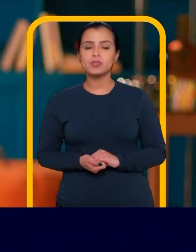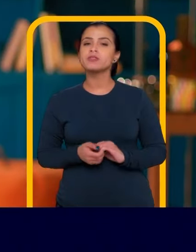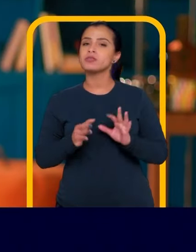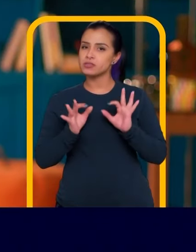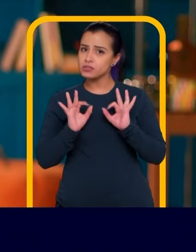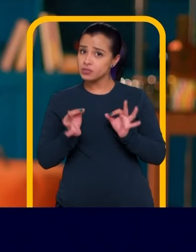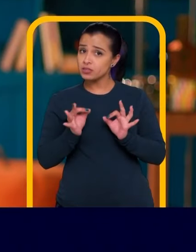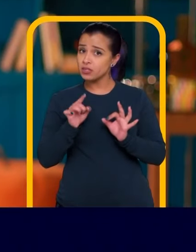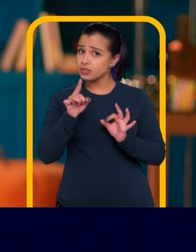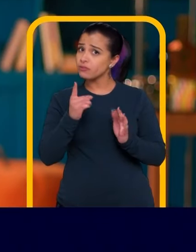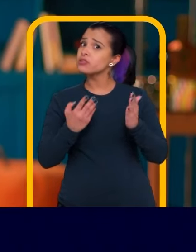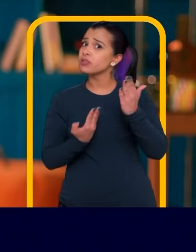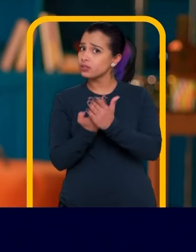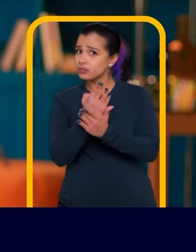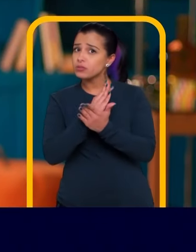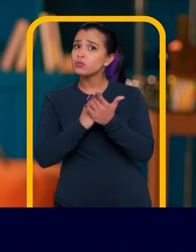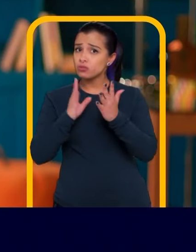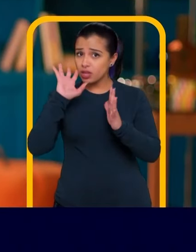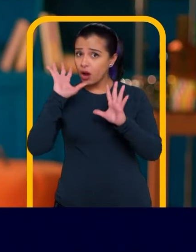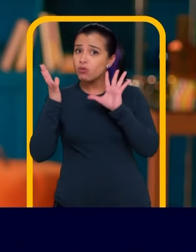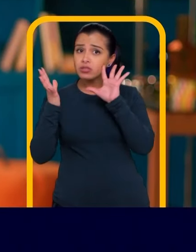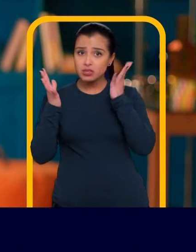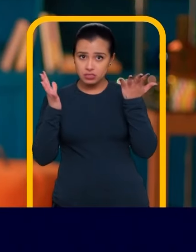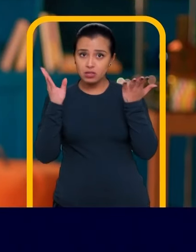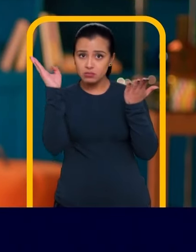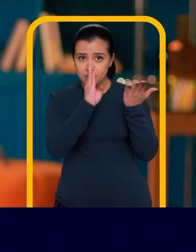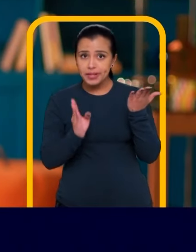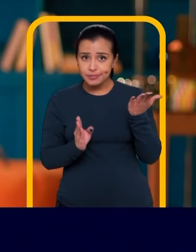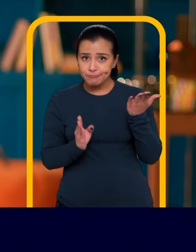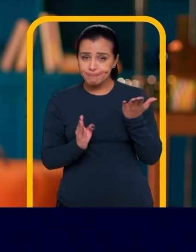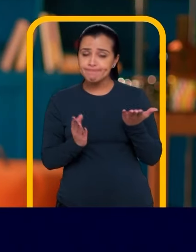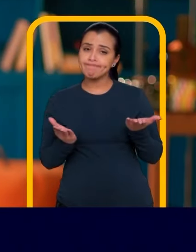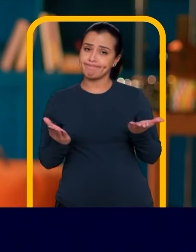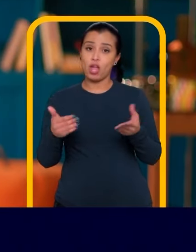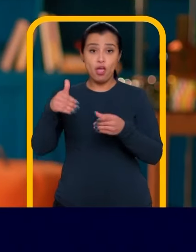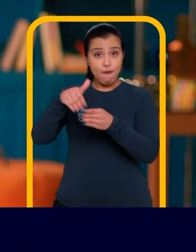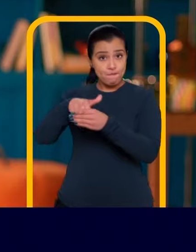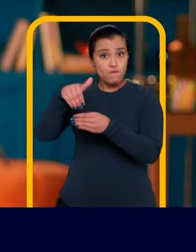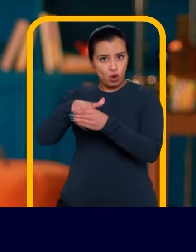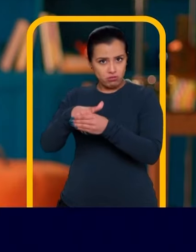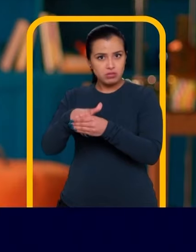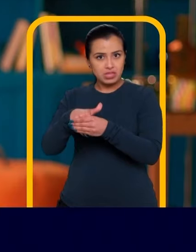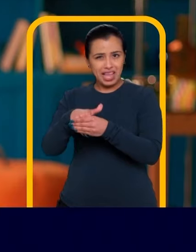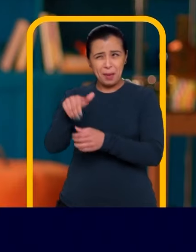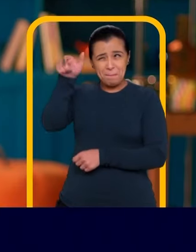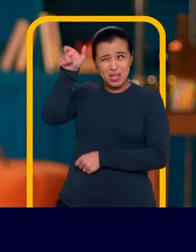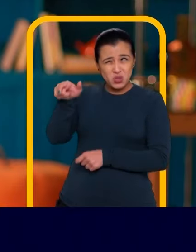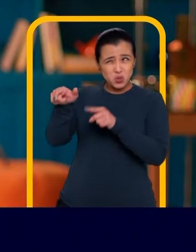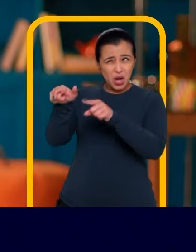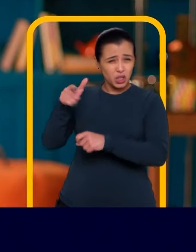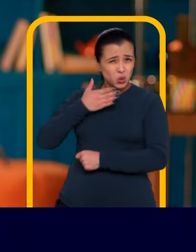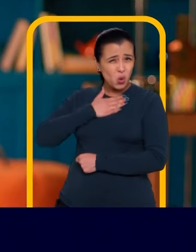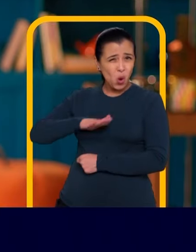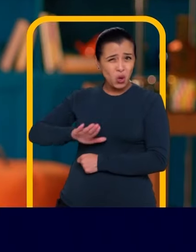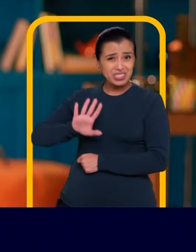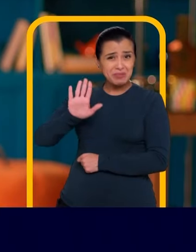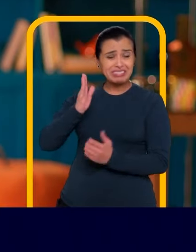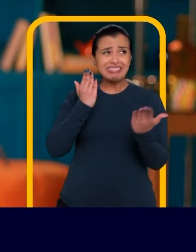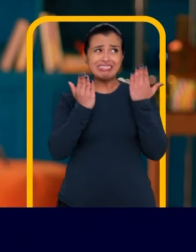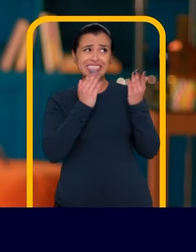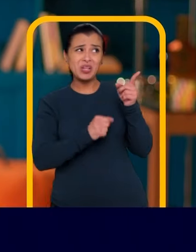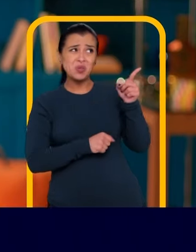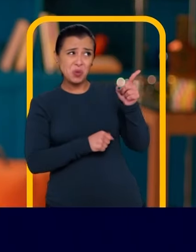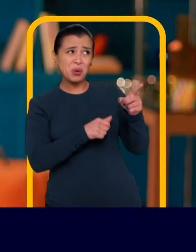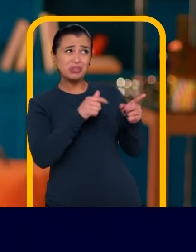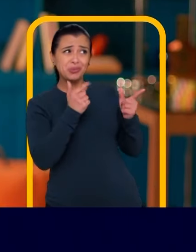Tenho certeza que você não está gostando Do que está acontecendo no Brasil Votar nas eleições Em quem a gente não gosta Só por